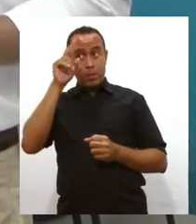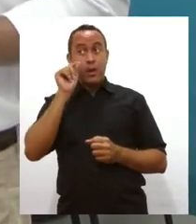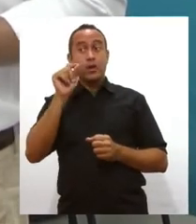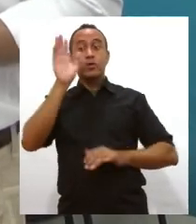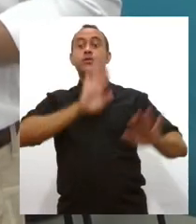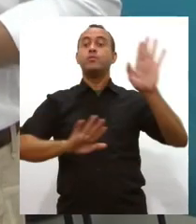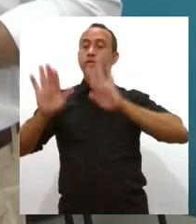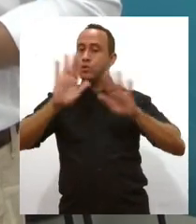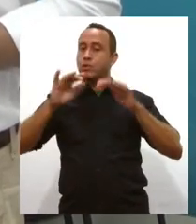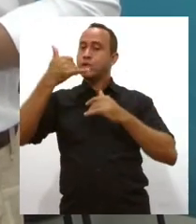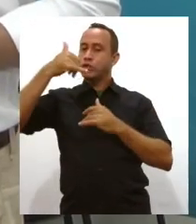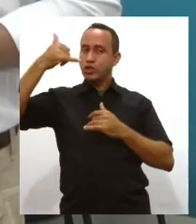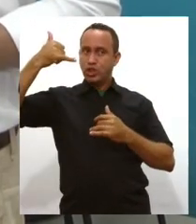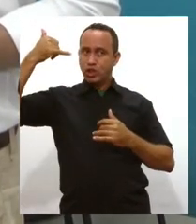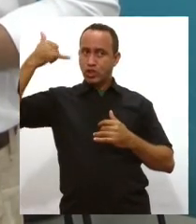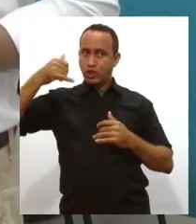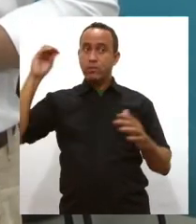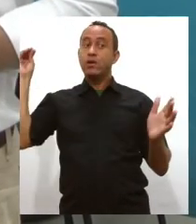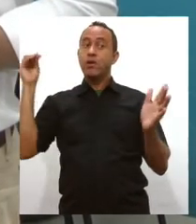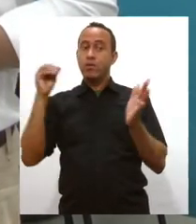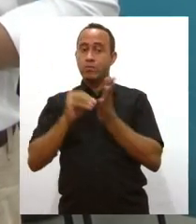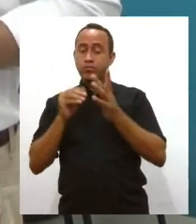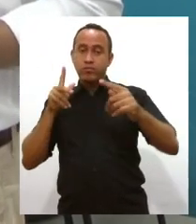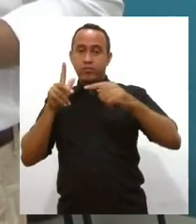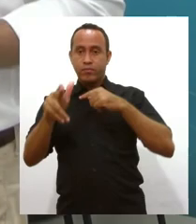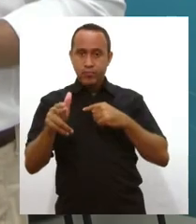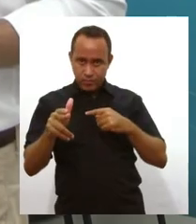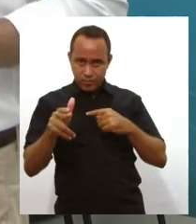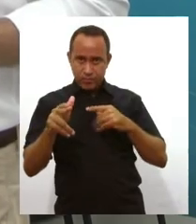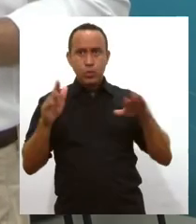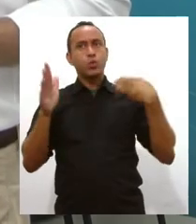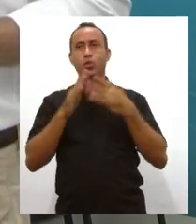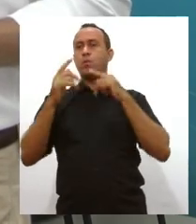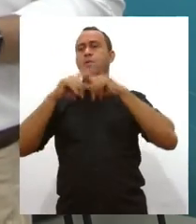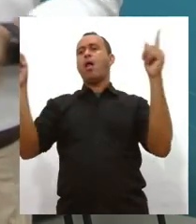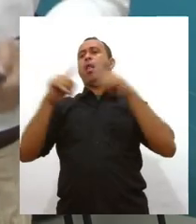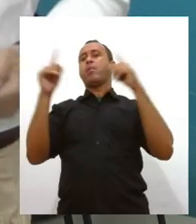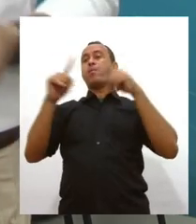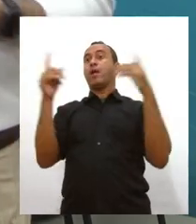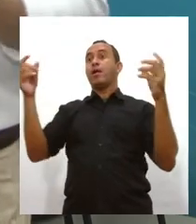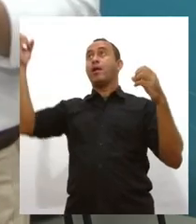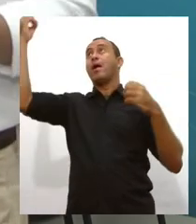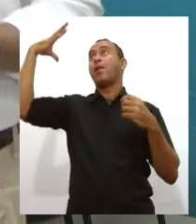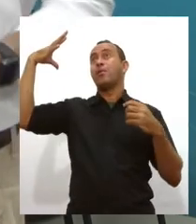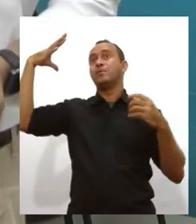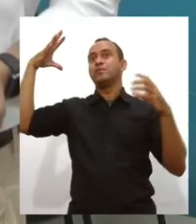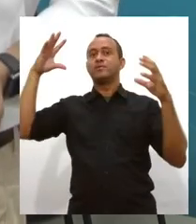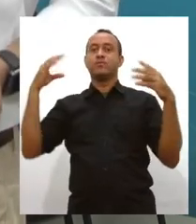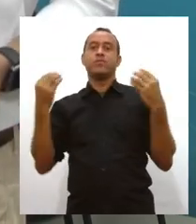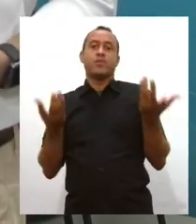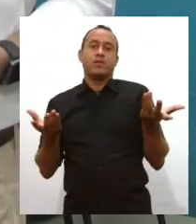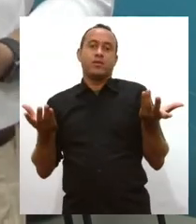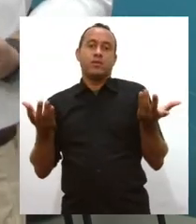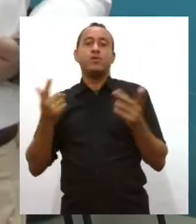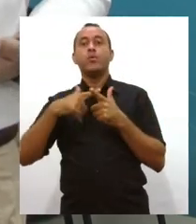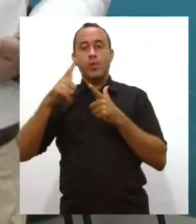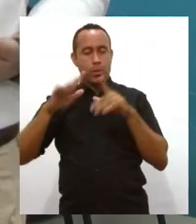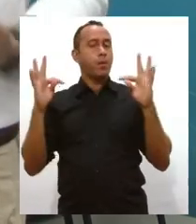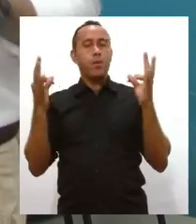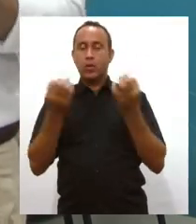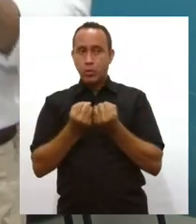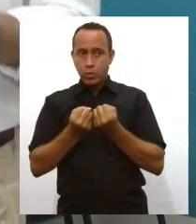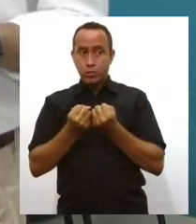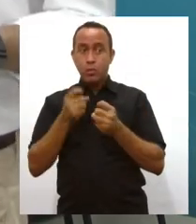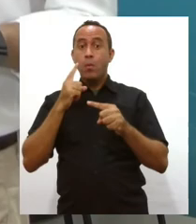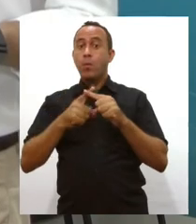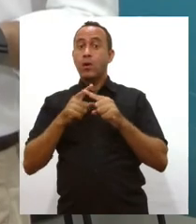nossa energia elétrica, porque quando falta energia em casa, todo mundo reclama, né, Tiago? É, e o impacto fica para todos, né? Às vezes, por causa